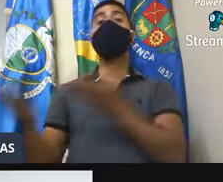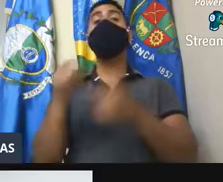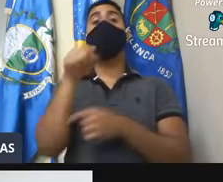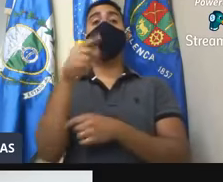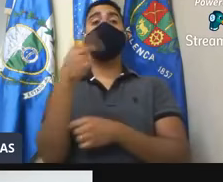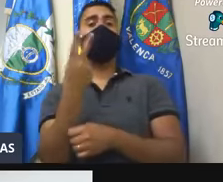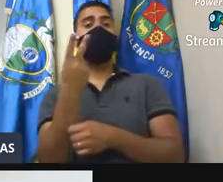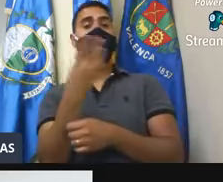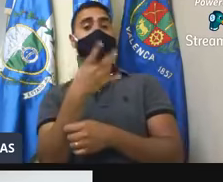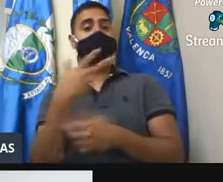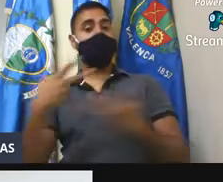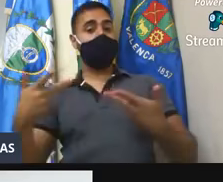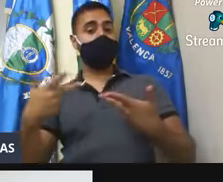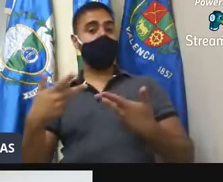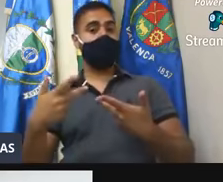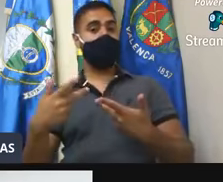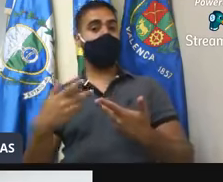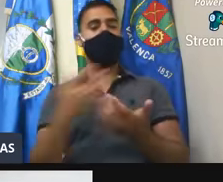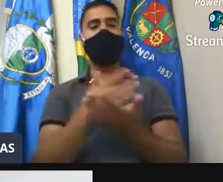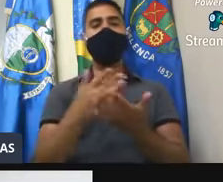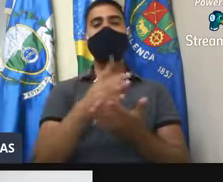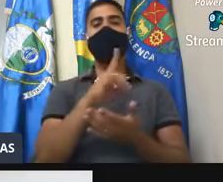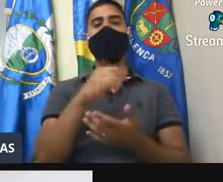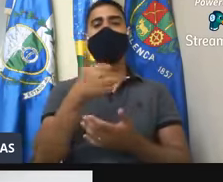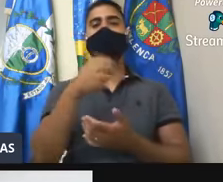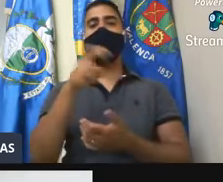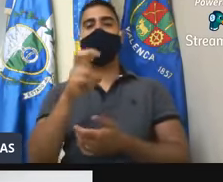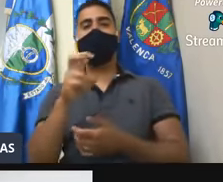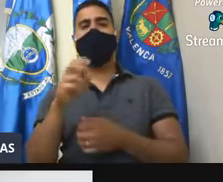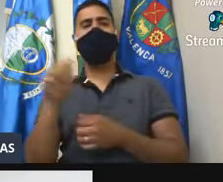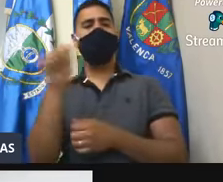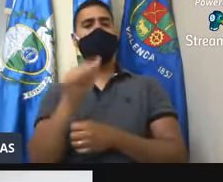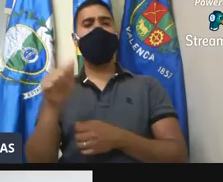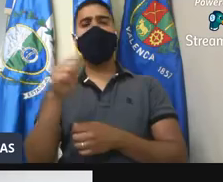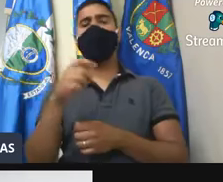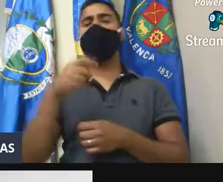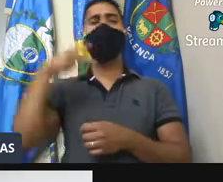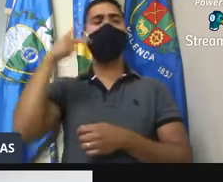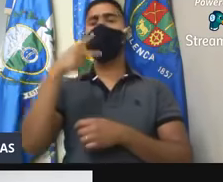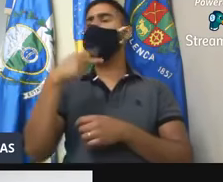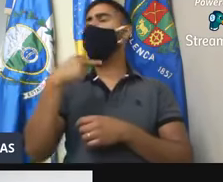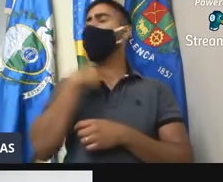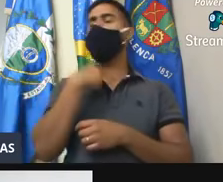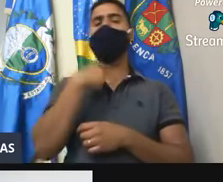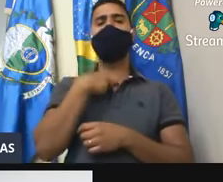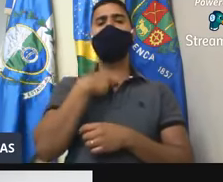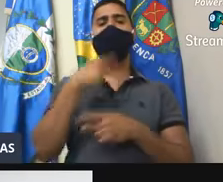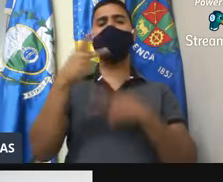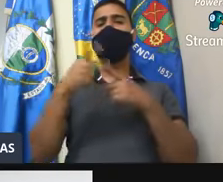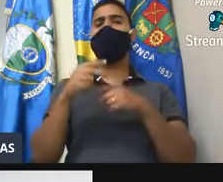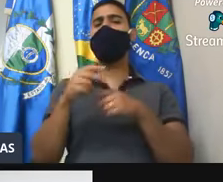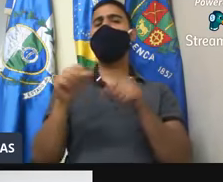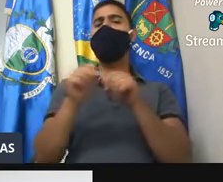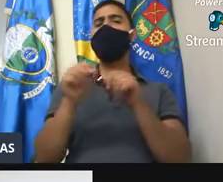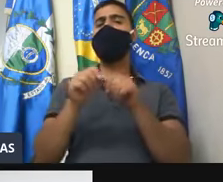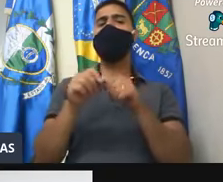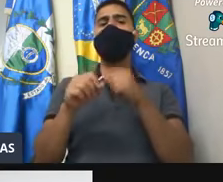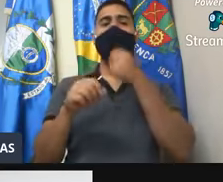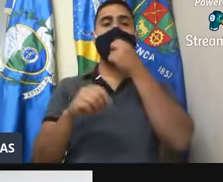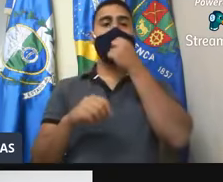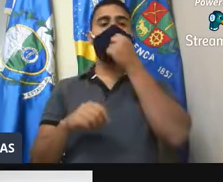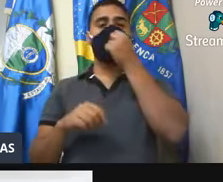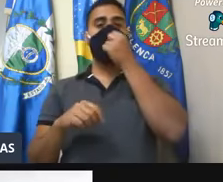partir do dia 15 de agosto, os vereadores não podem mais dar entrevistas em rádio. Então, vou dar minha última entrevista nesse meu primeiro